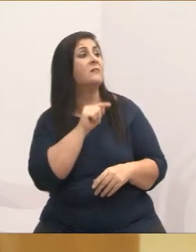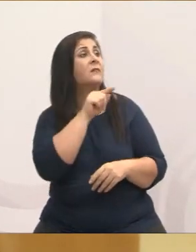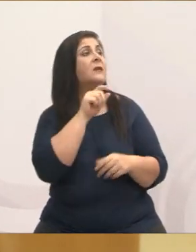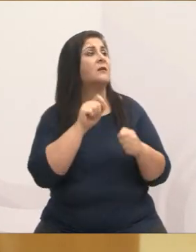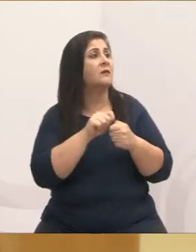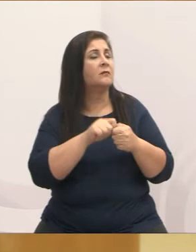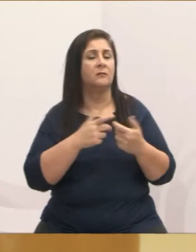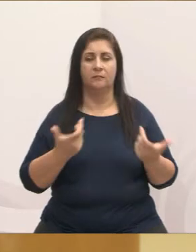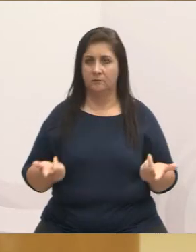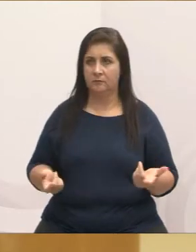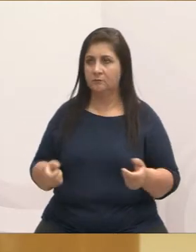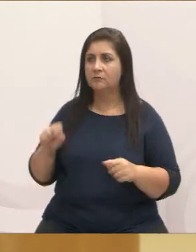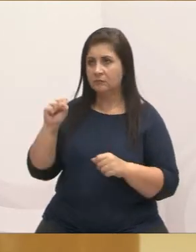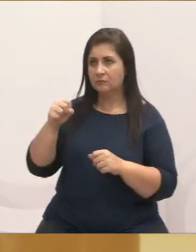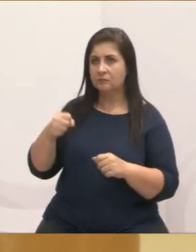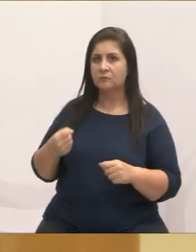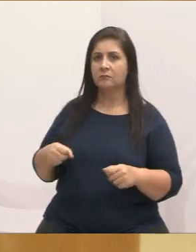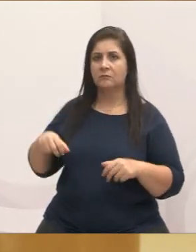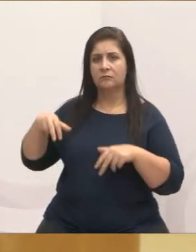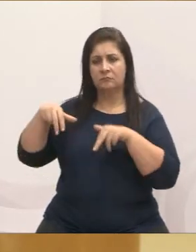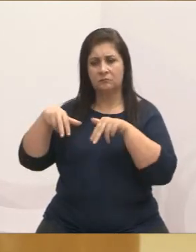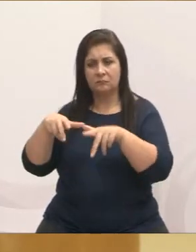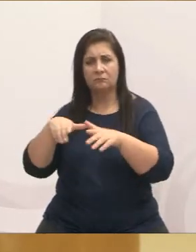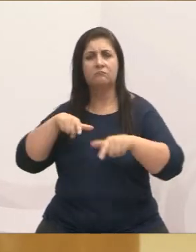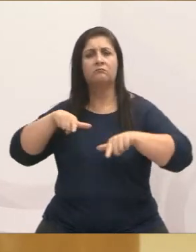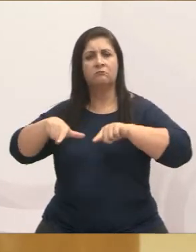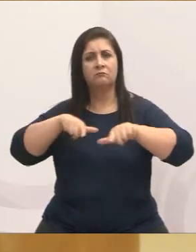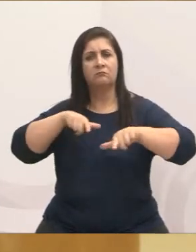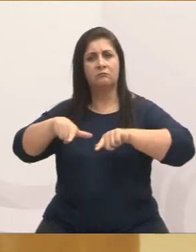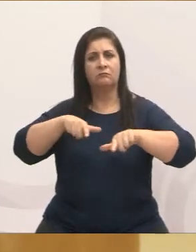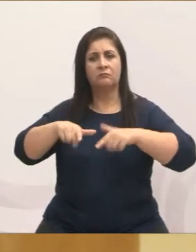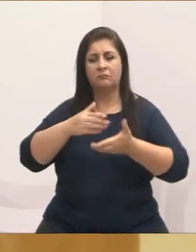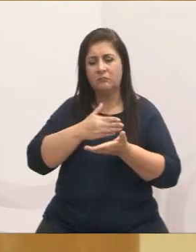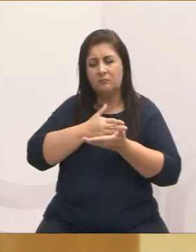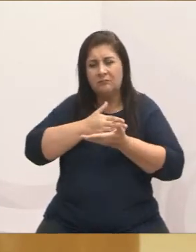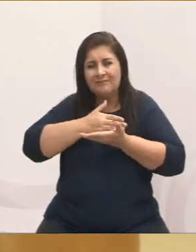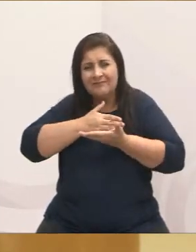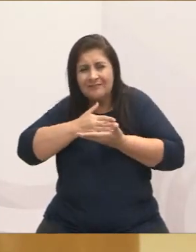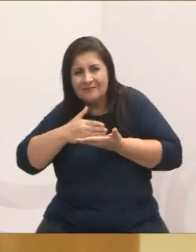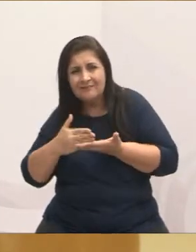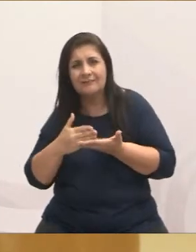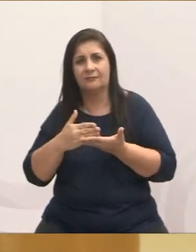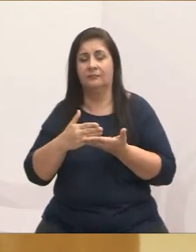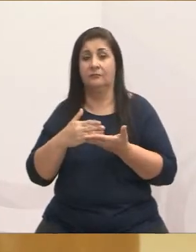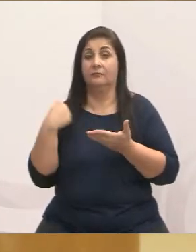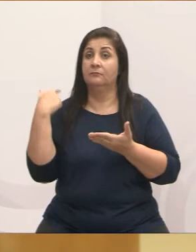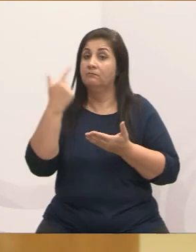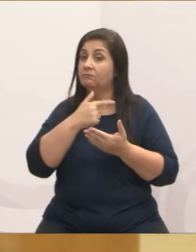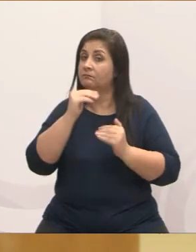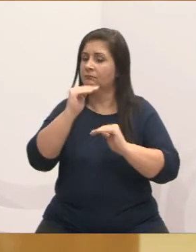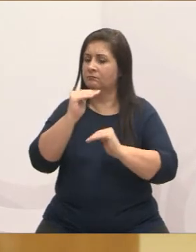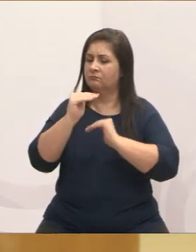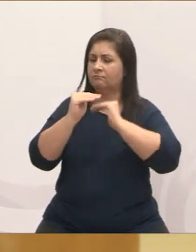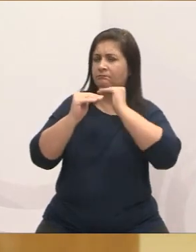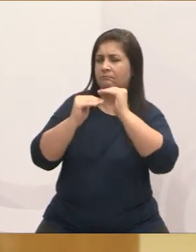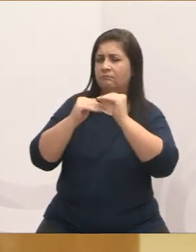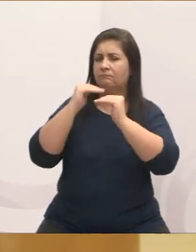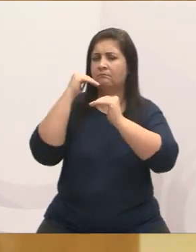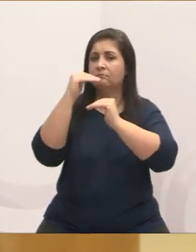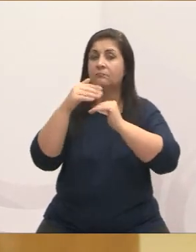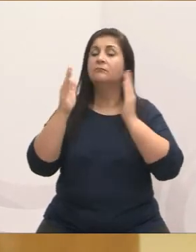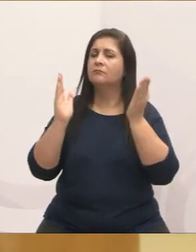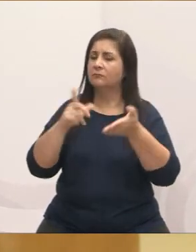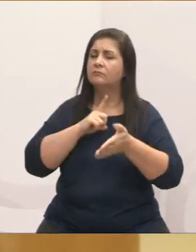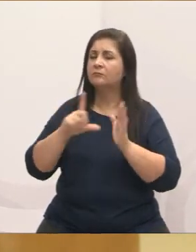fazer? Eu vou, é isso, é uma caminhada. Nós começamos da base da causa animal e nós estamos subindo. Já tem várias leis aqui de